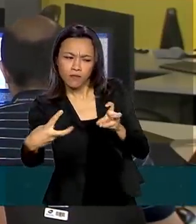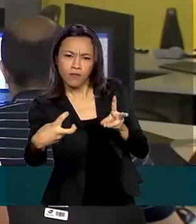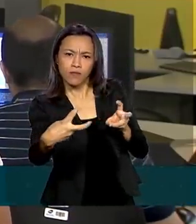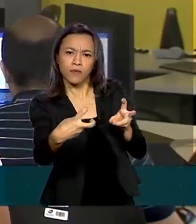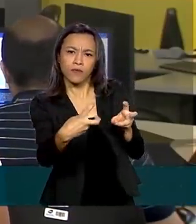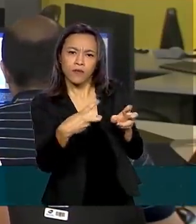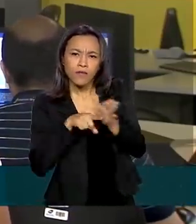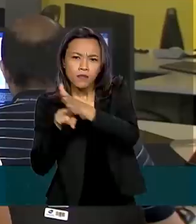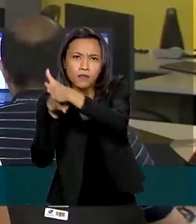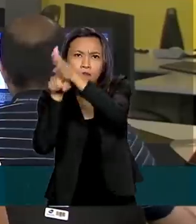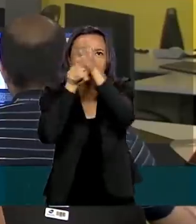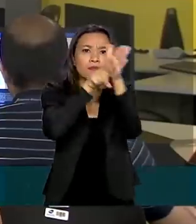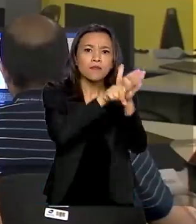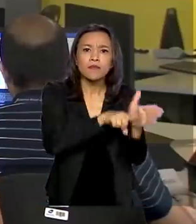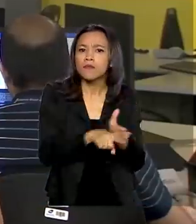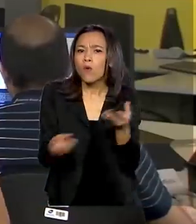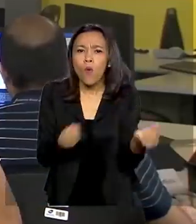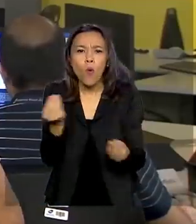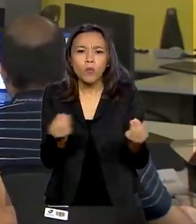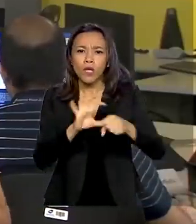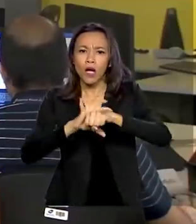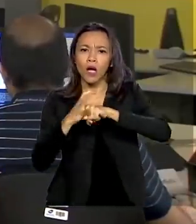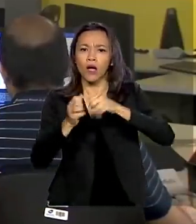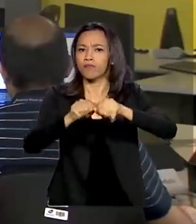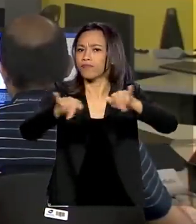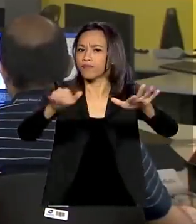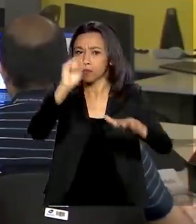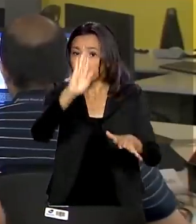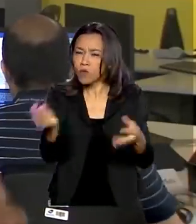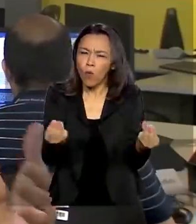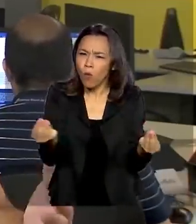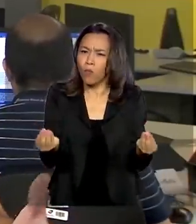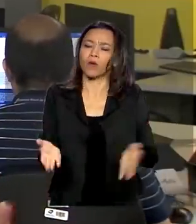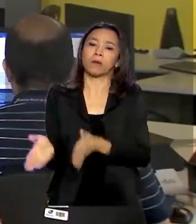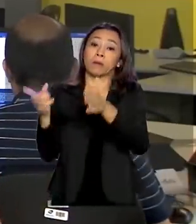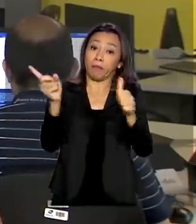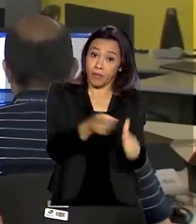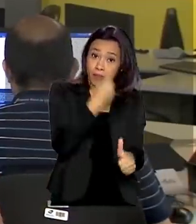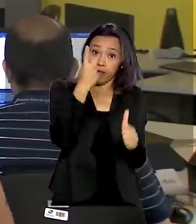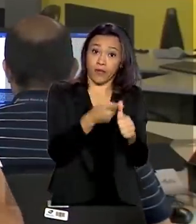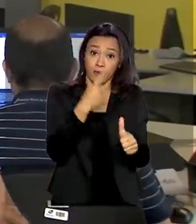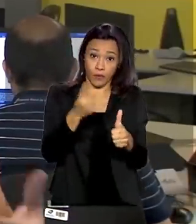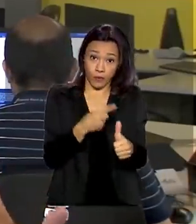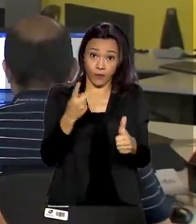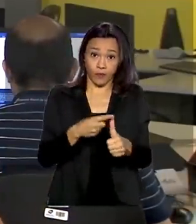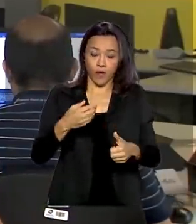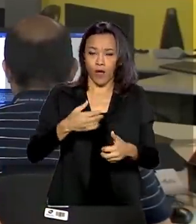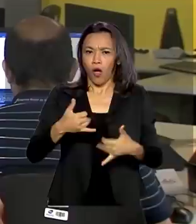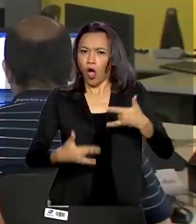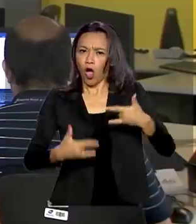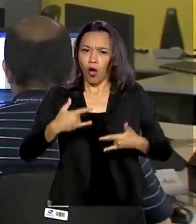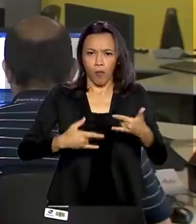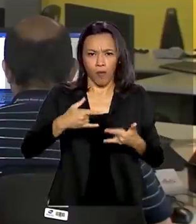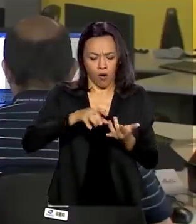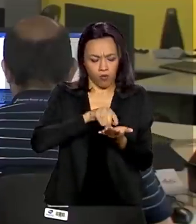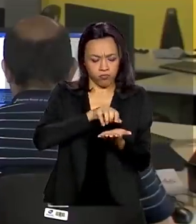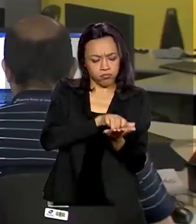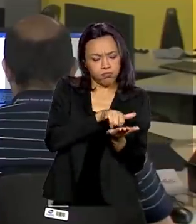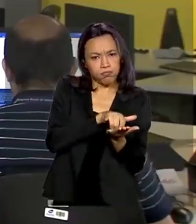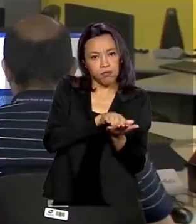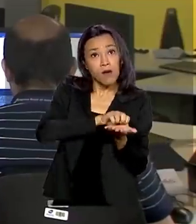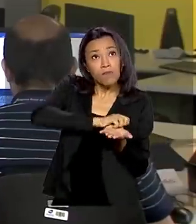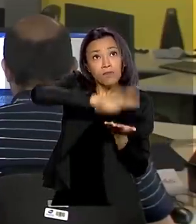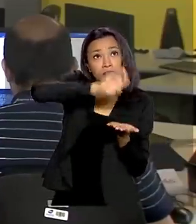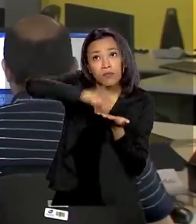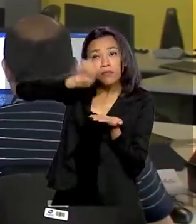proporcação do coronavírus em todo o país. Vai funcionar da seguinte forma. Uma central robótica vai disparar ligações para 120 milhões